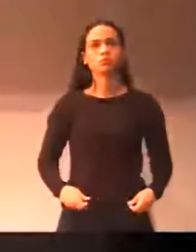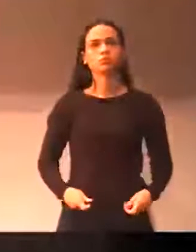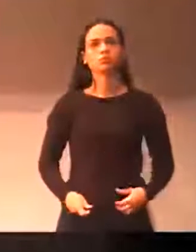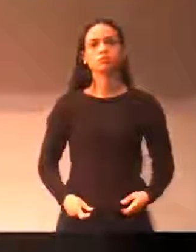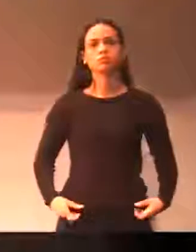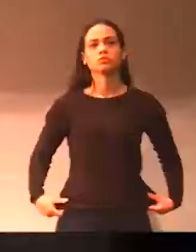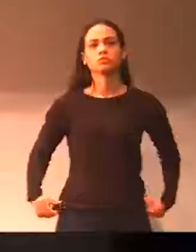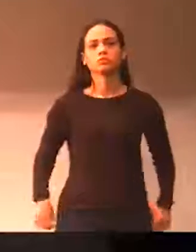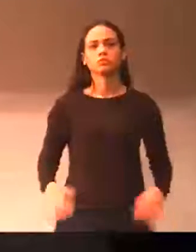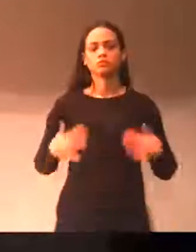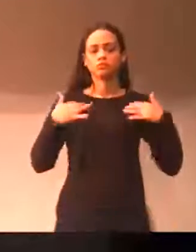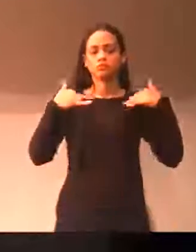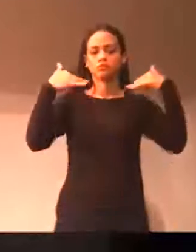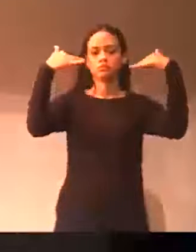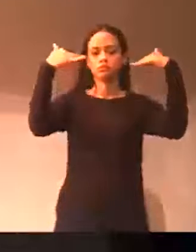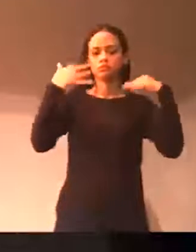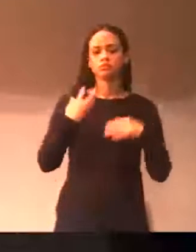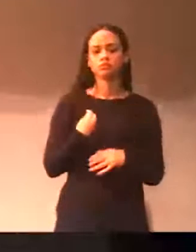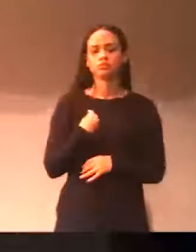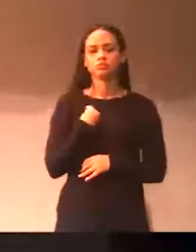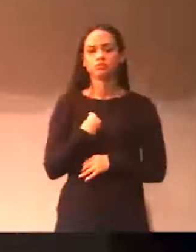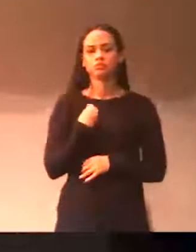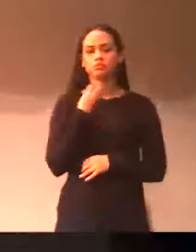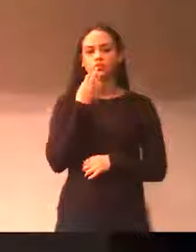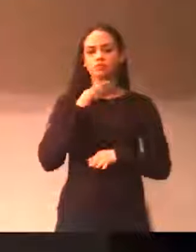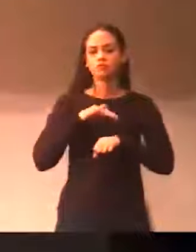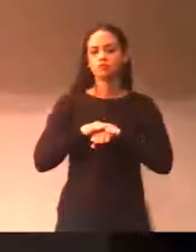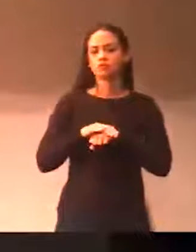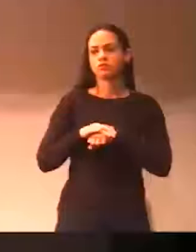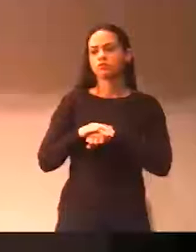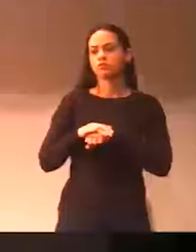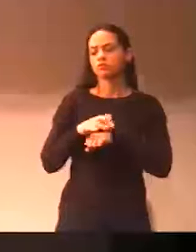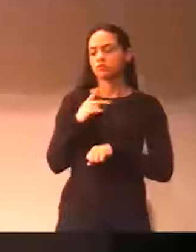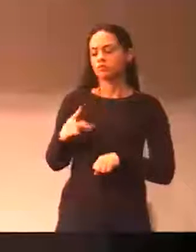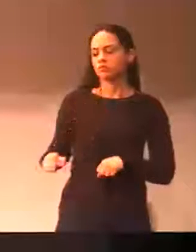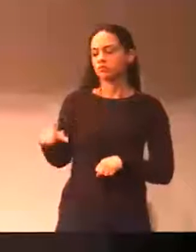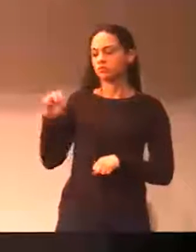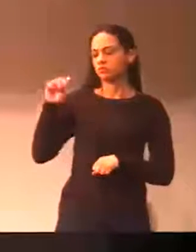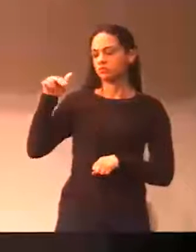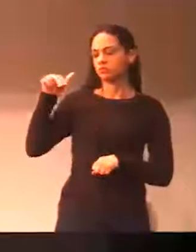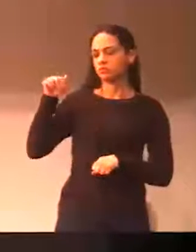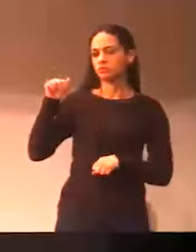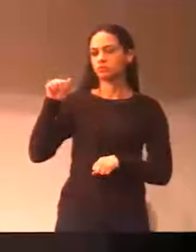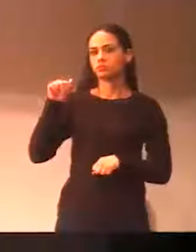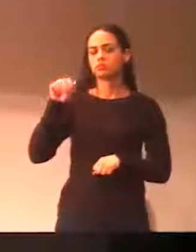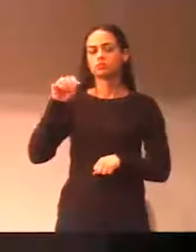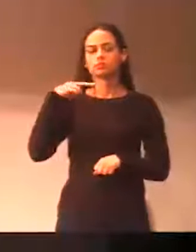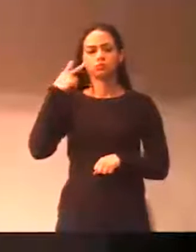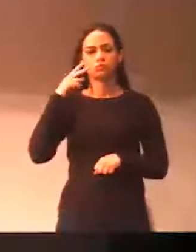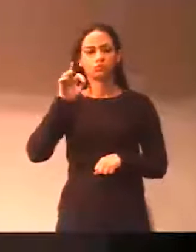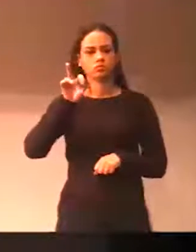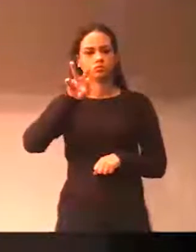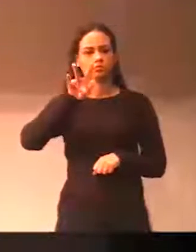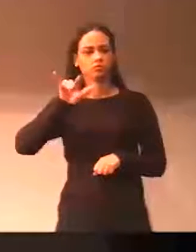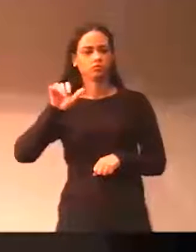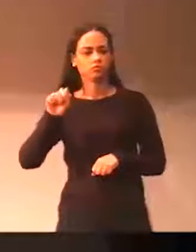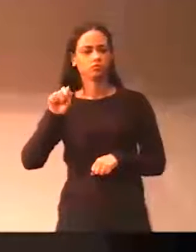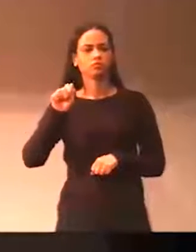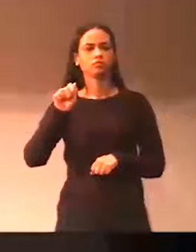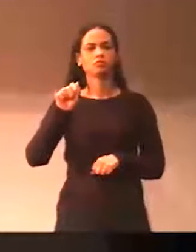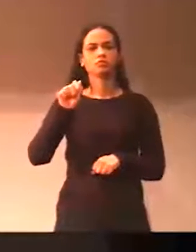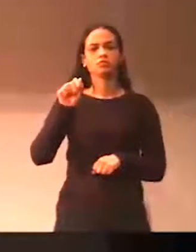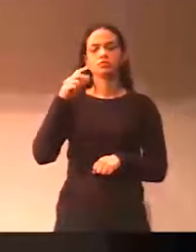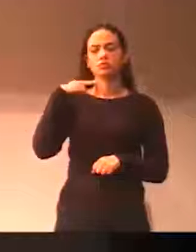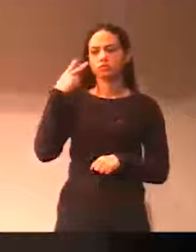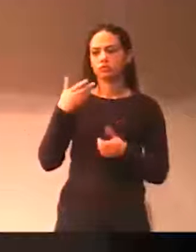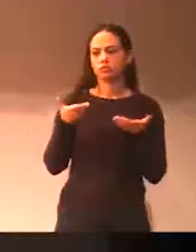Boa noite a todos. Boa noite, viradora Ana, presidente nesta noite, viradora Flávia, nobres pares, público